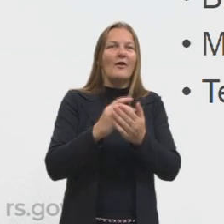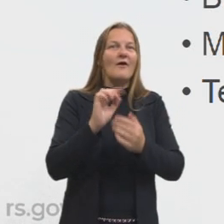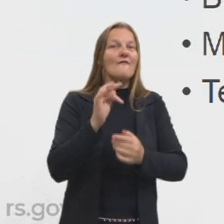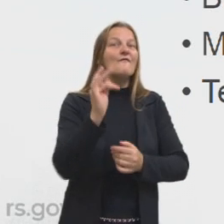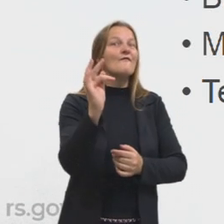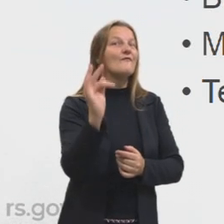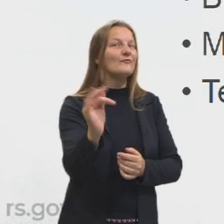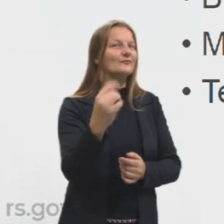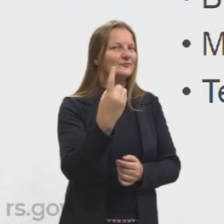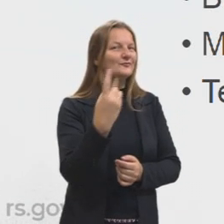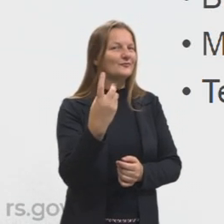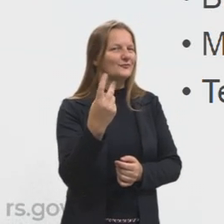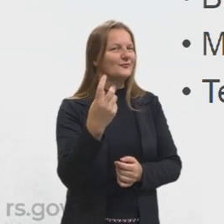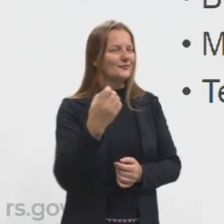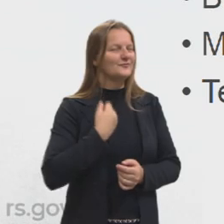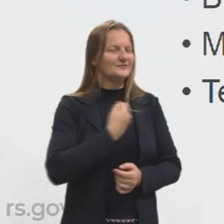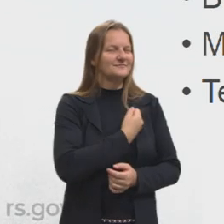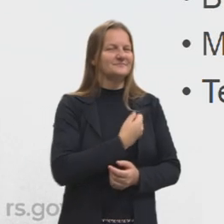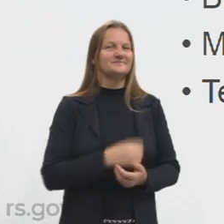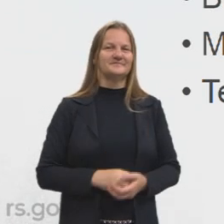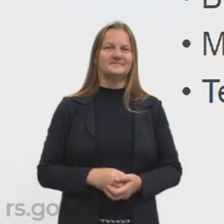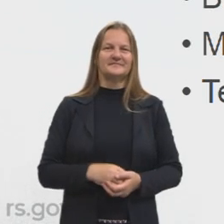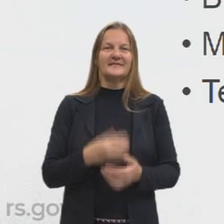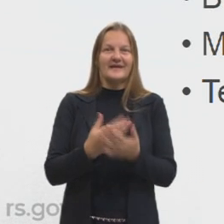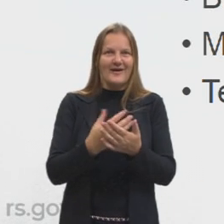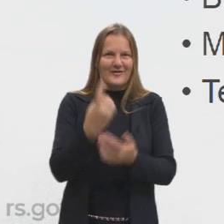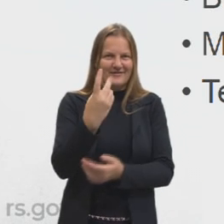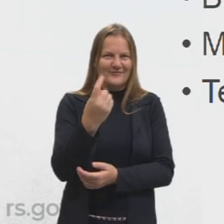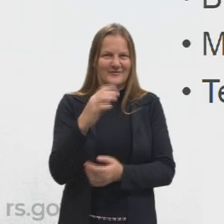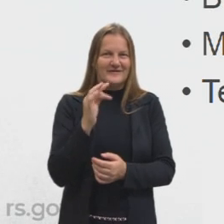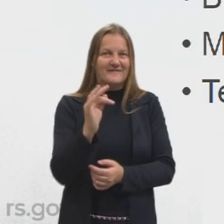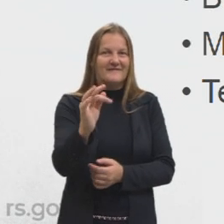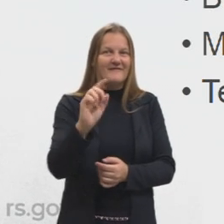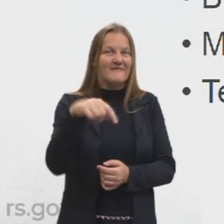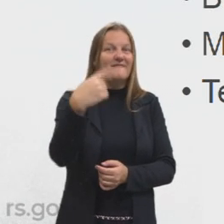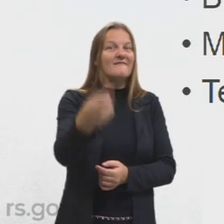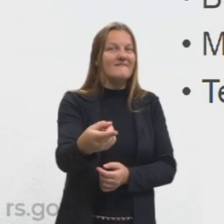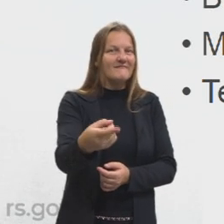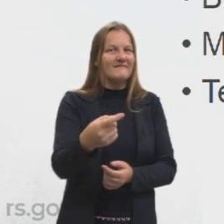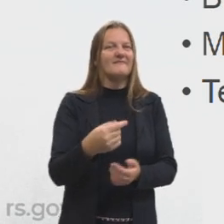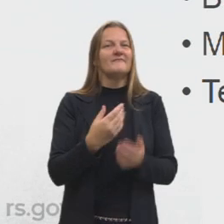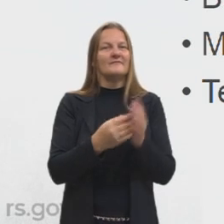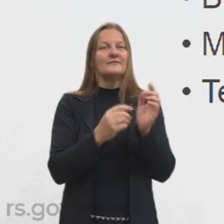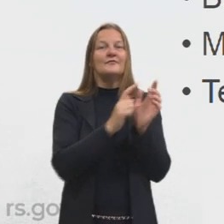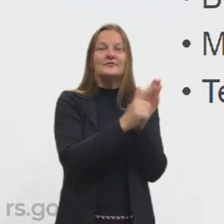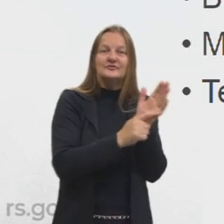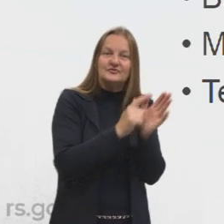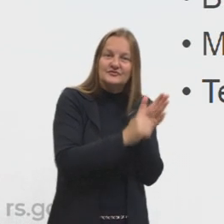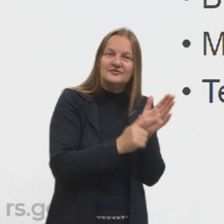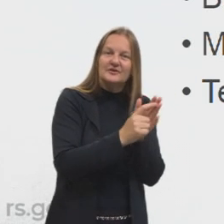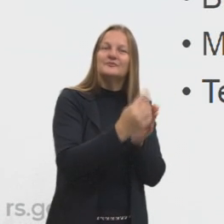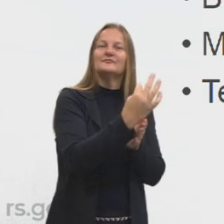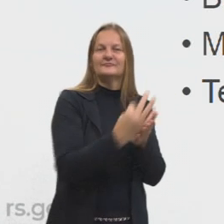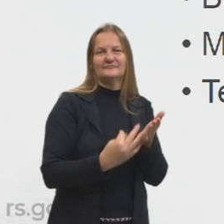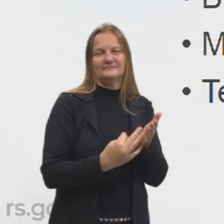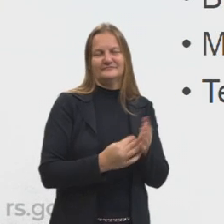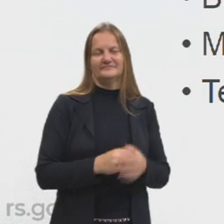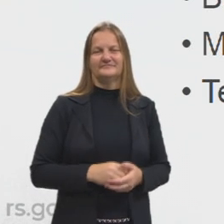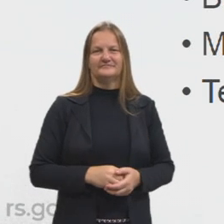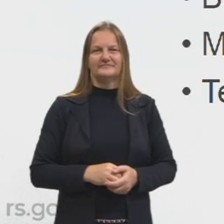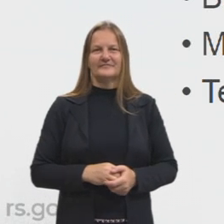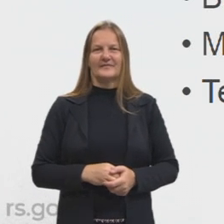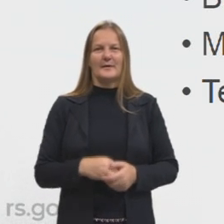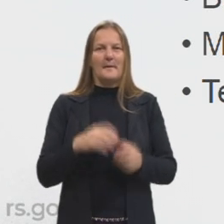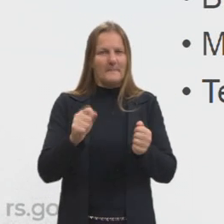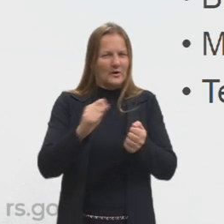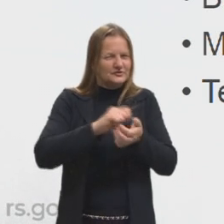12. Então, na nossa aula 12, que é a nossa próxima aula, a gente vai falar sobre gêneros textuais. Então, já